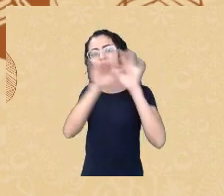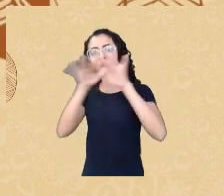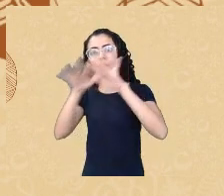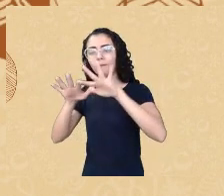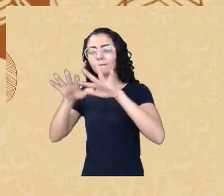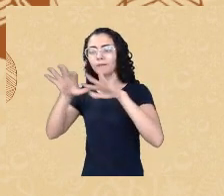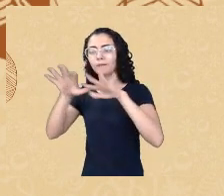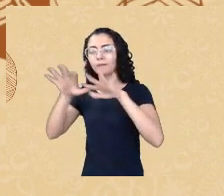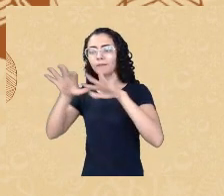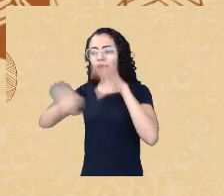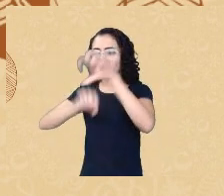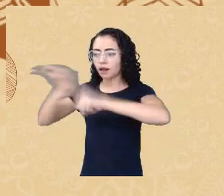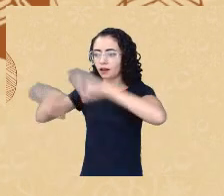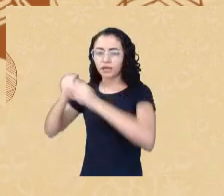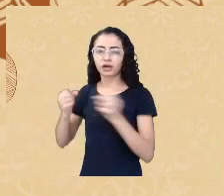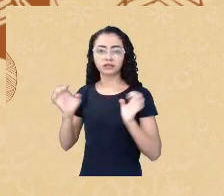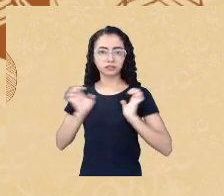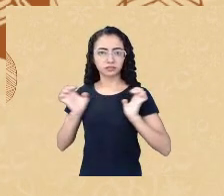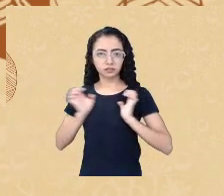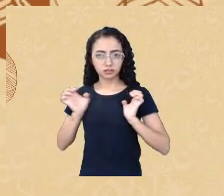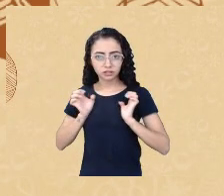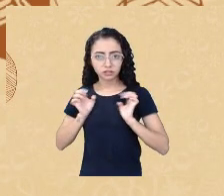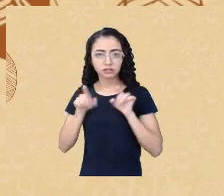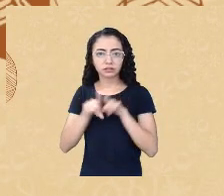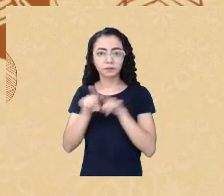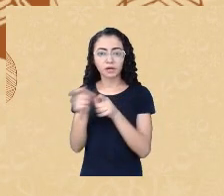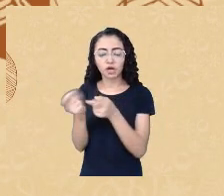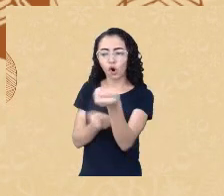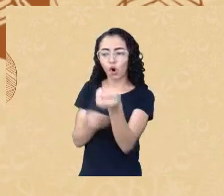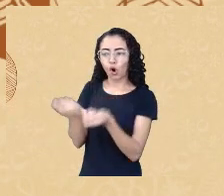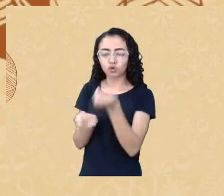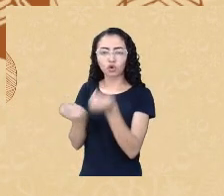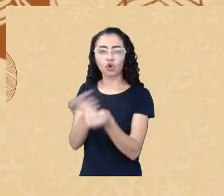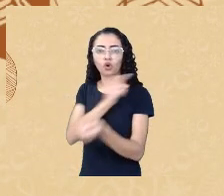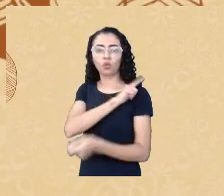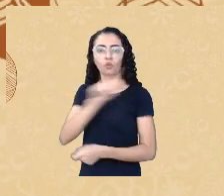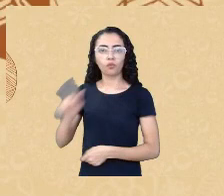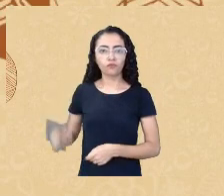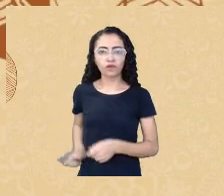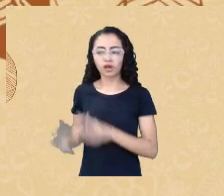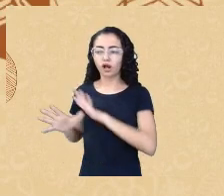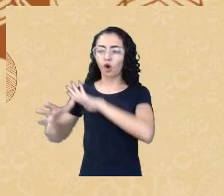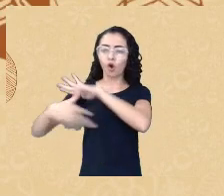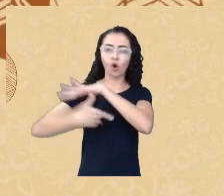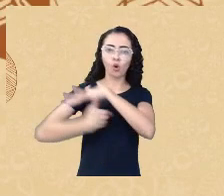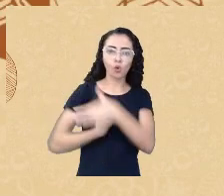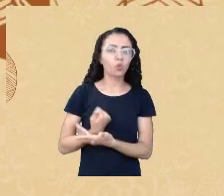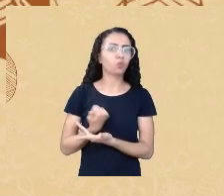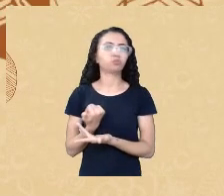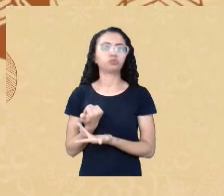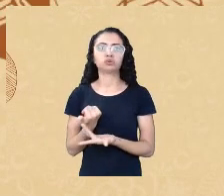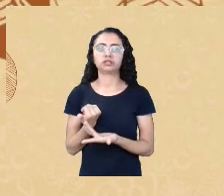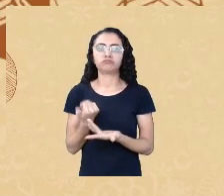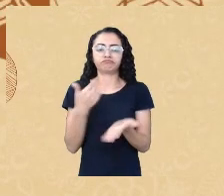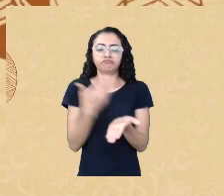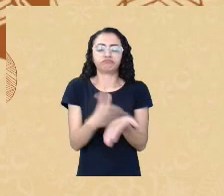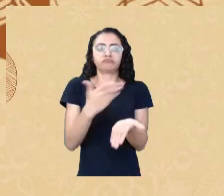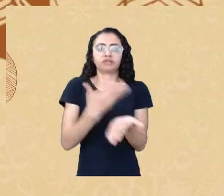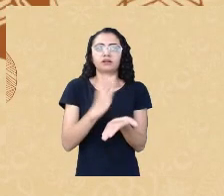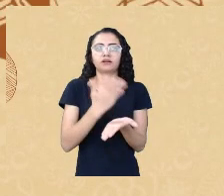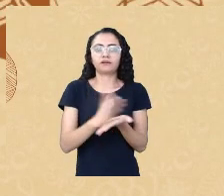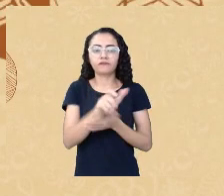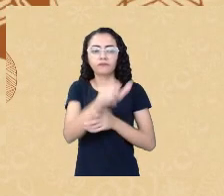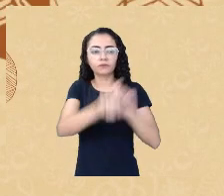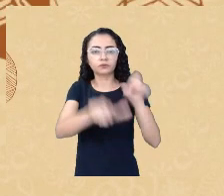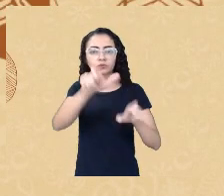fazem inclusive a manutenção de governos corruptos e governos que não se importam muito com a população e simplesmente extraem todos